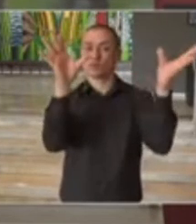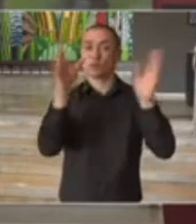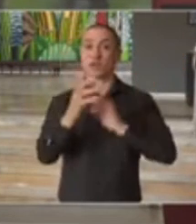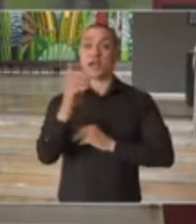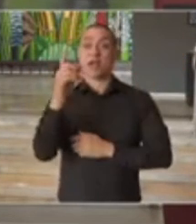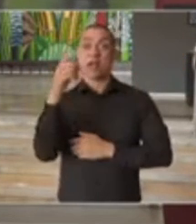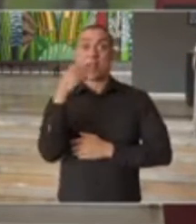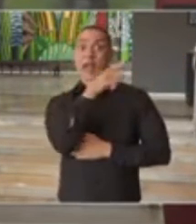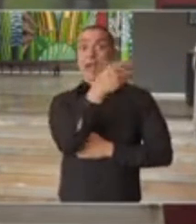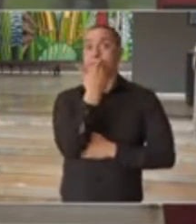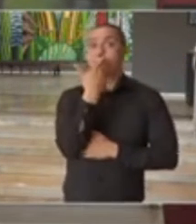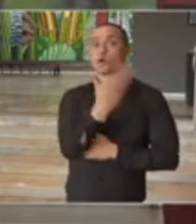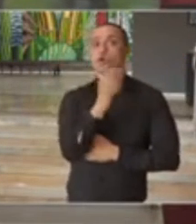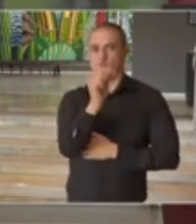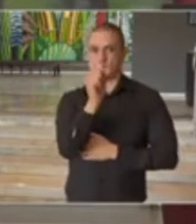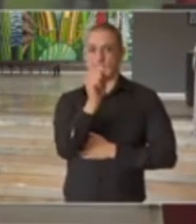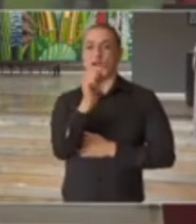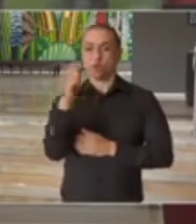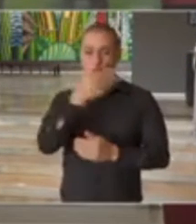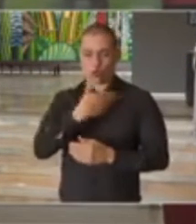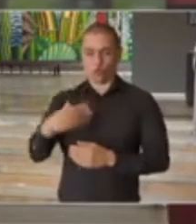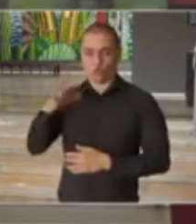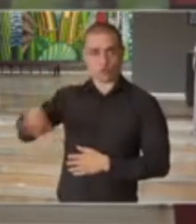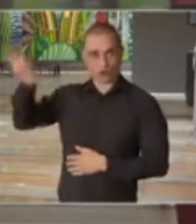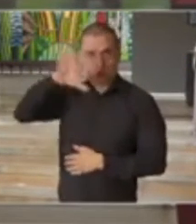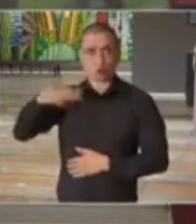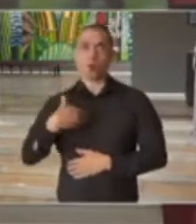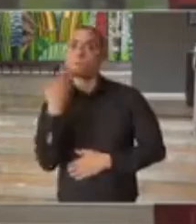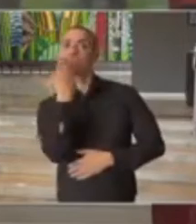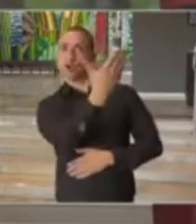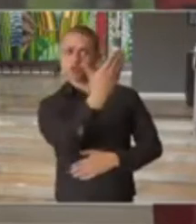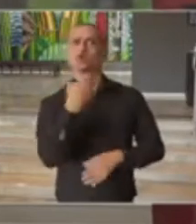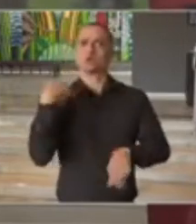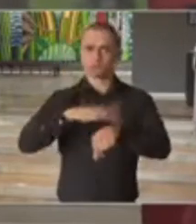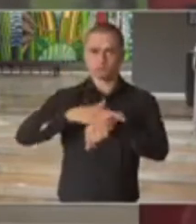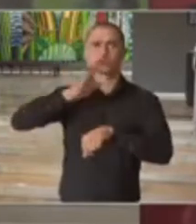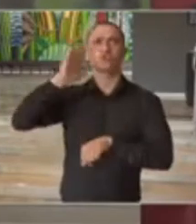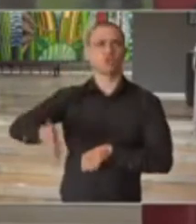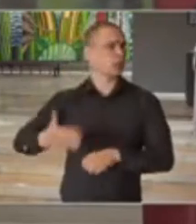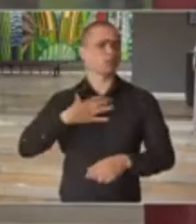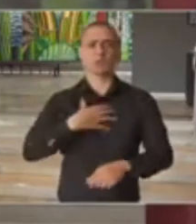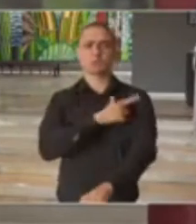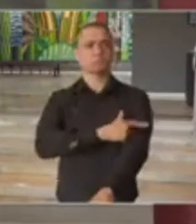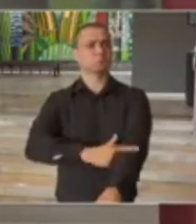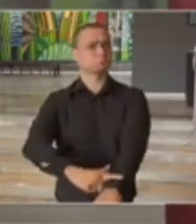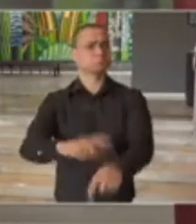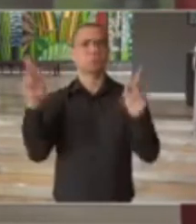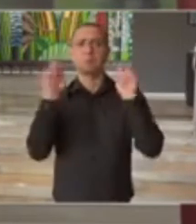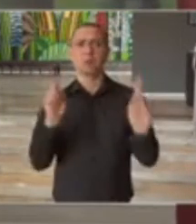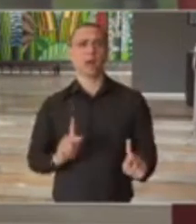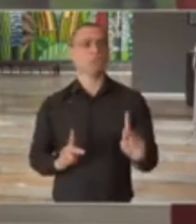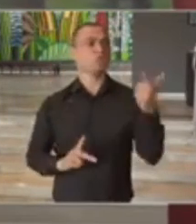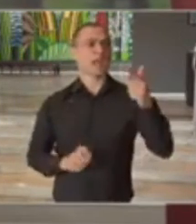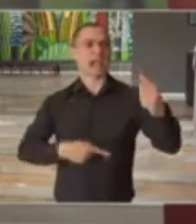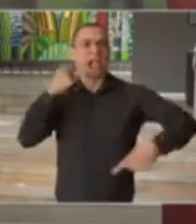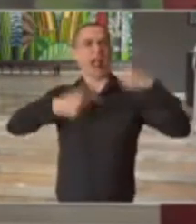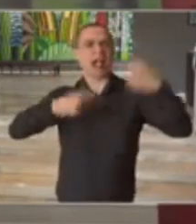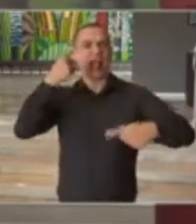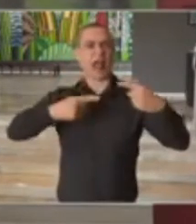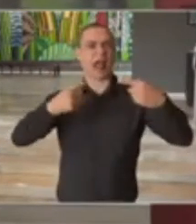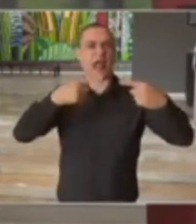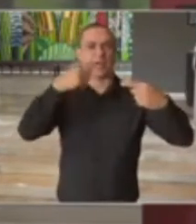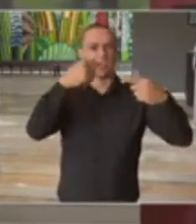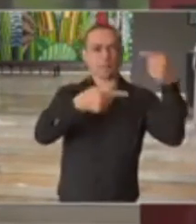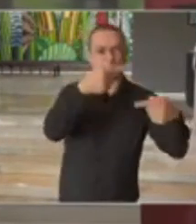solicitação para que a manifestação dos governadores fosse feita e foi, de forma serena e pacífica. Não havia ali nenhuma discussão de ordem